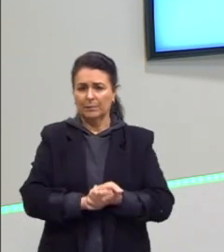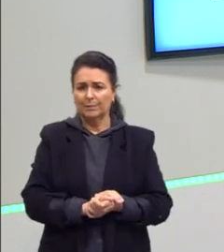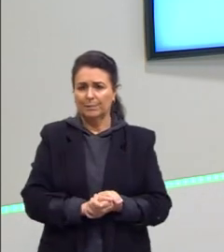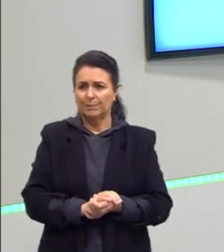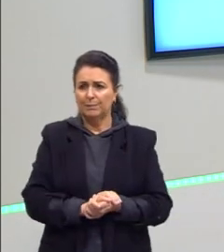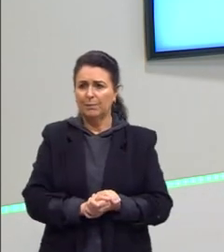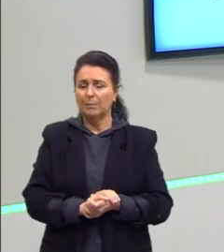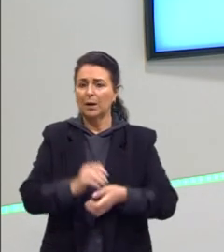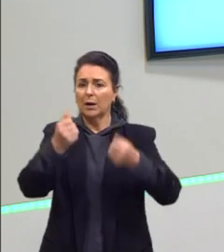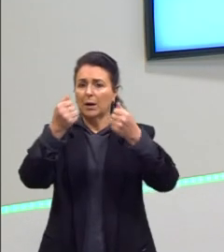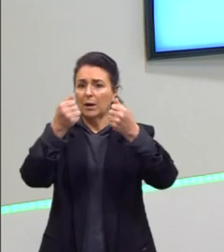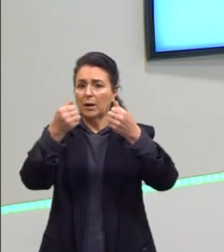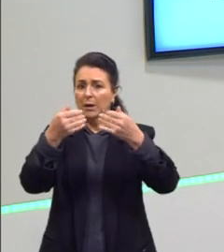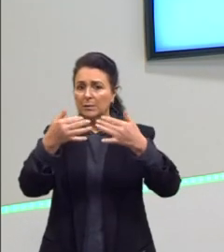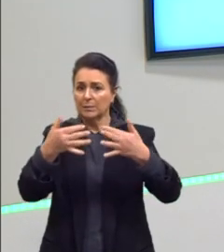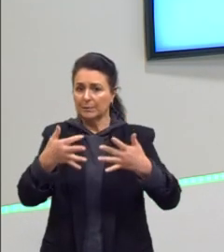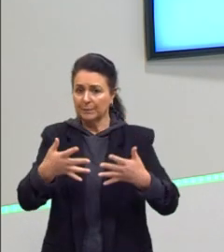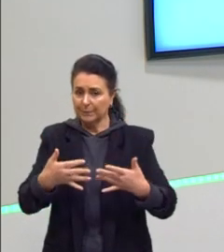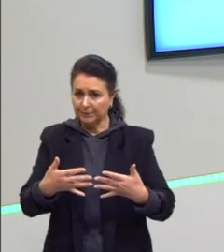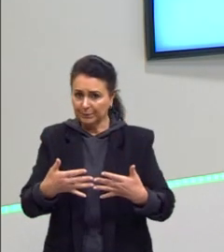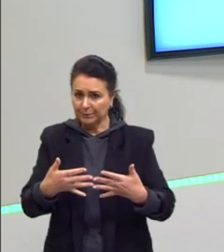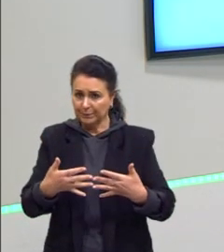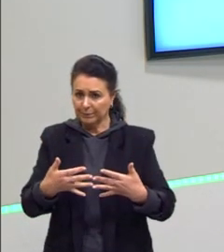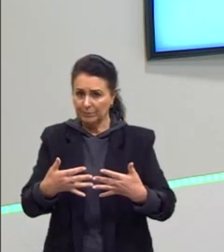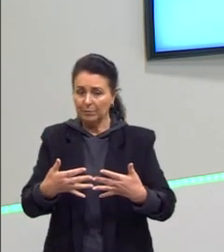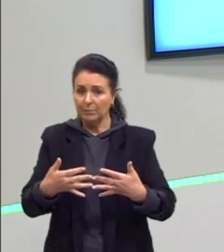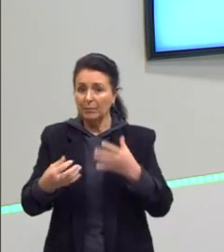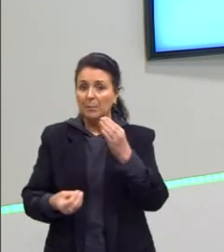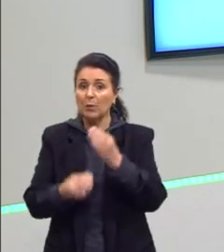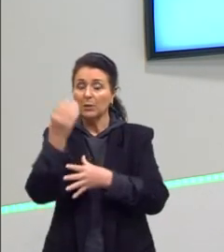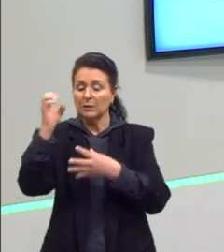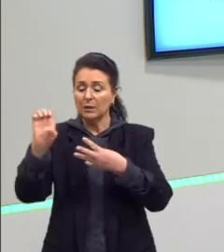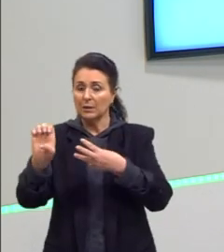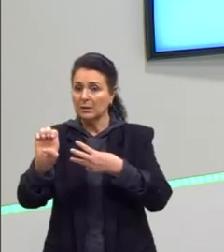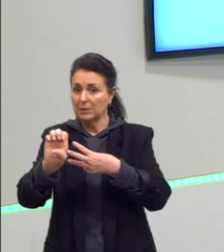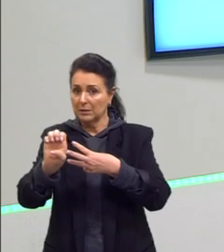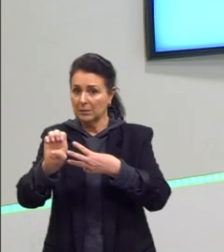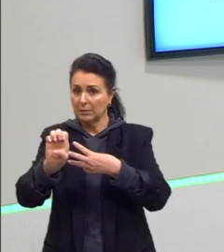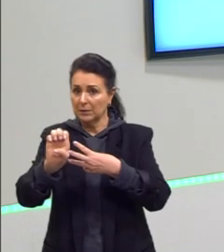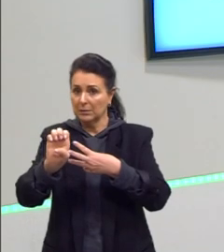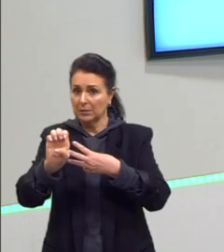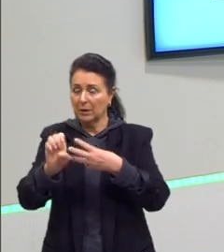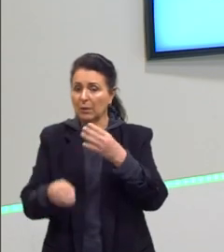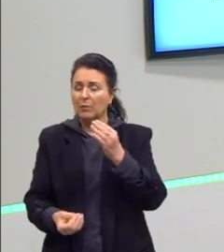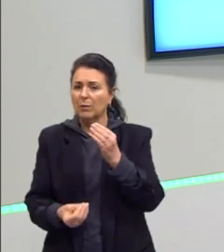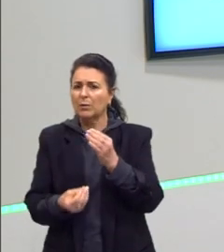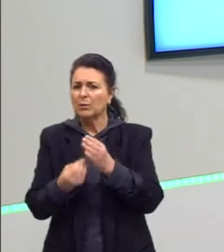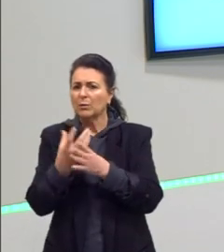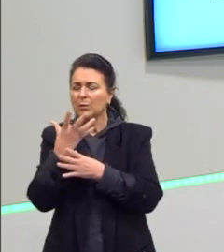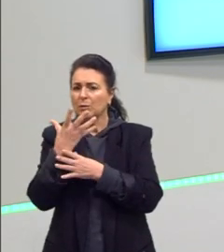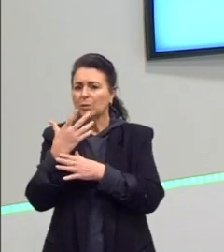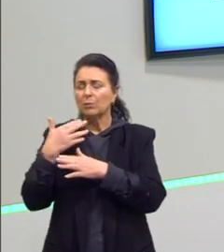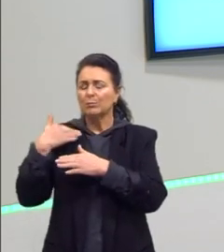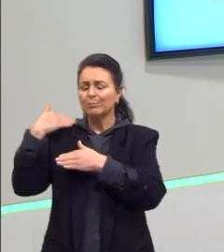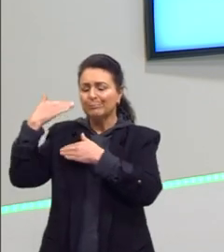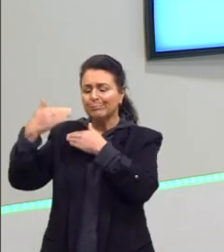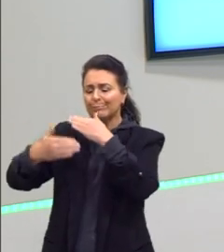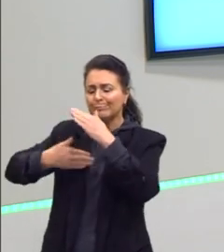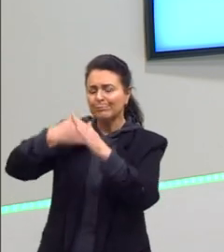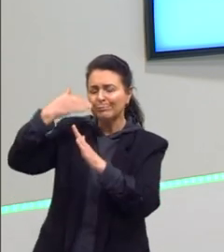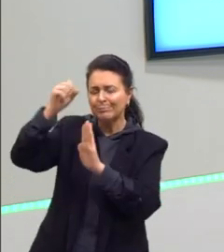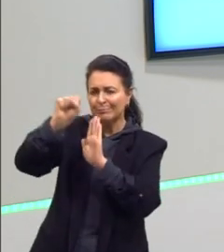as explicações para a origem das espécies da vida foram surgindo ao longo dos séculos,